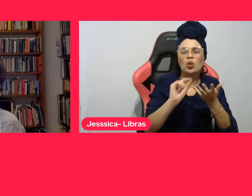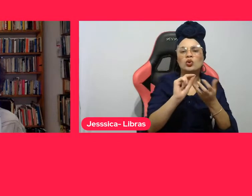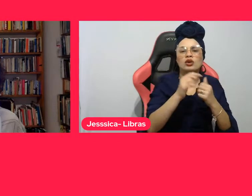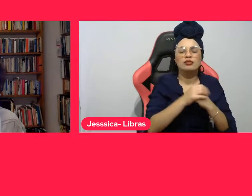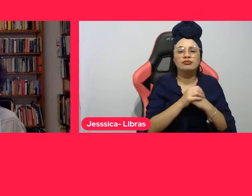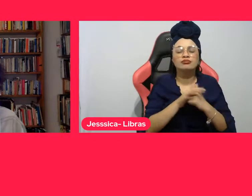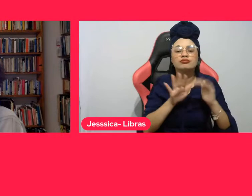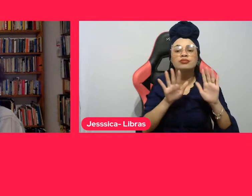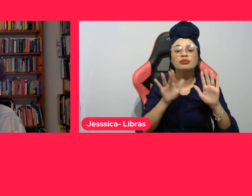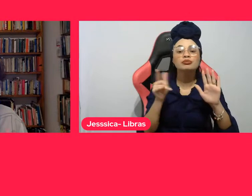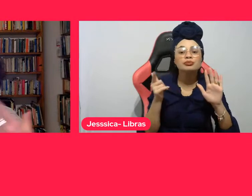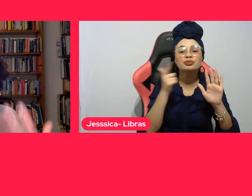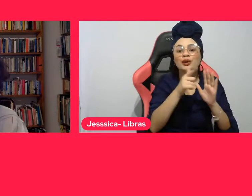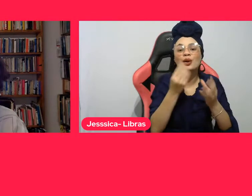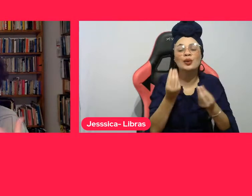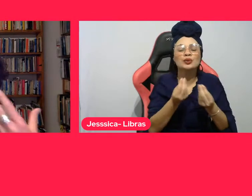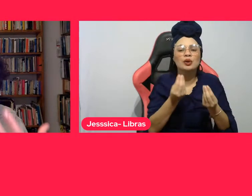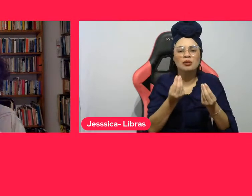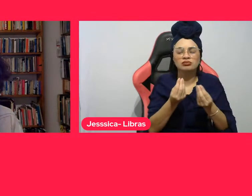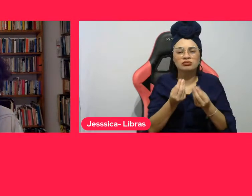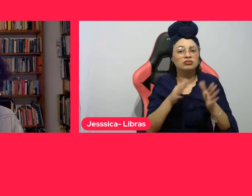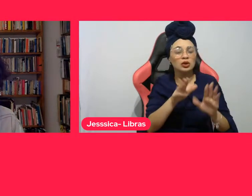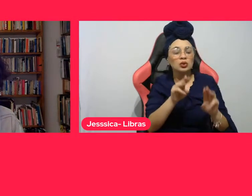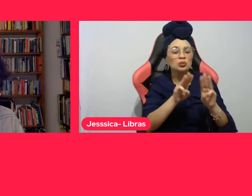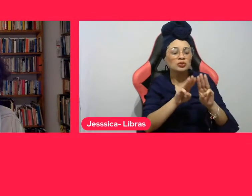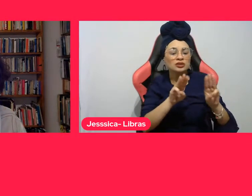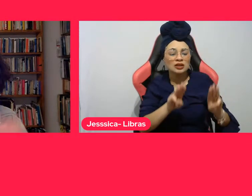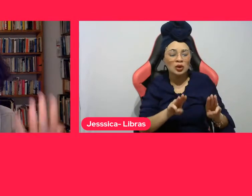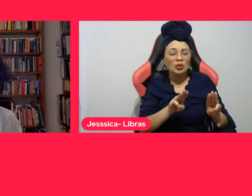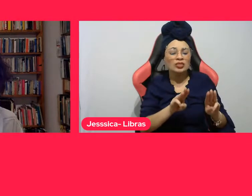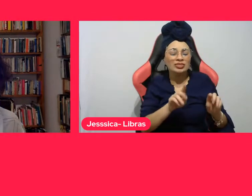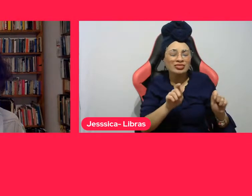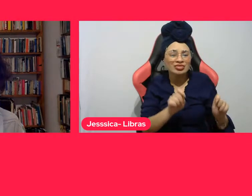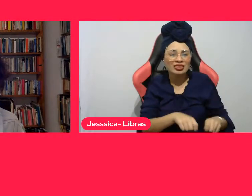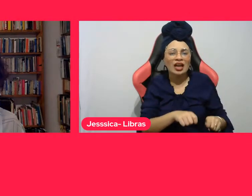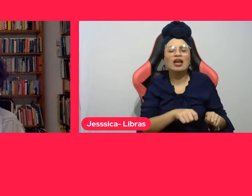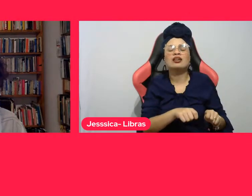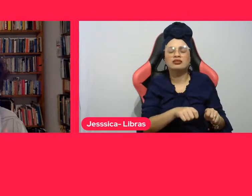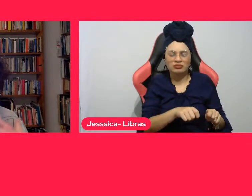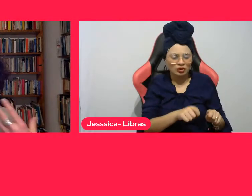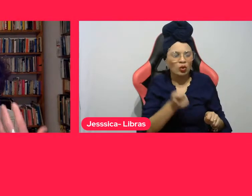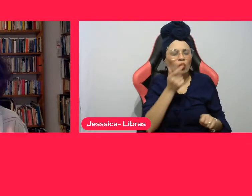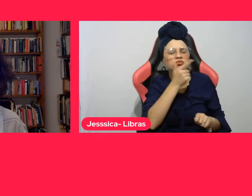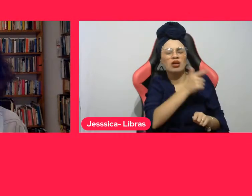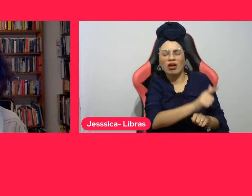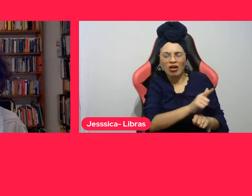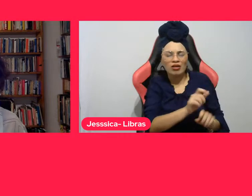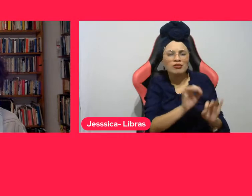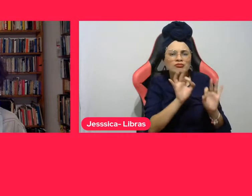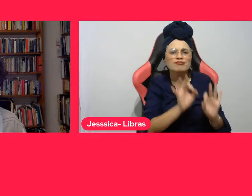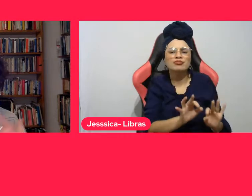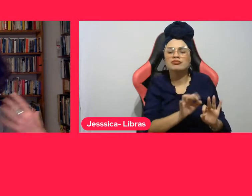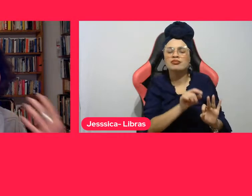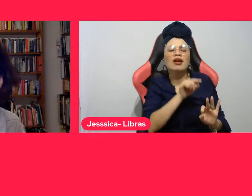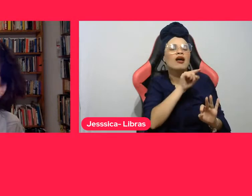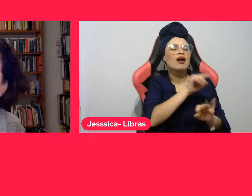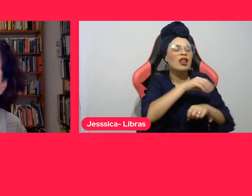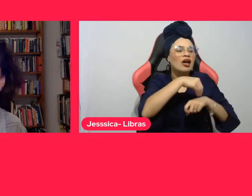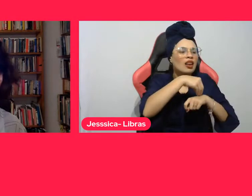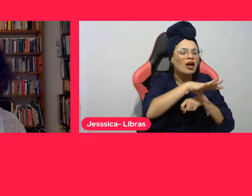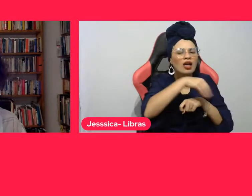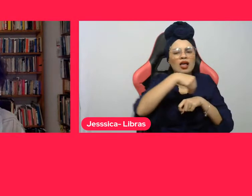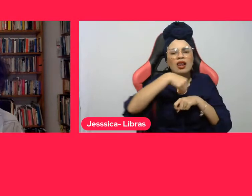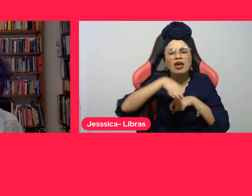possível? Quer dizer, os museus podem funcionar, pelas suas características, como pontes que unem